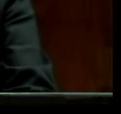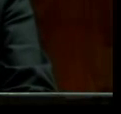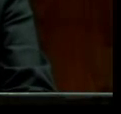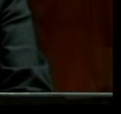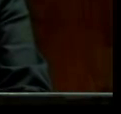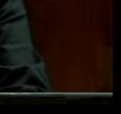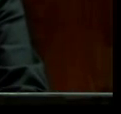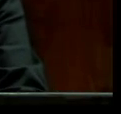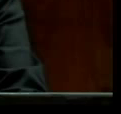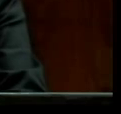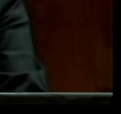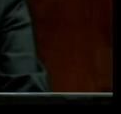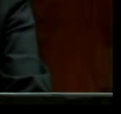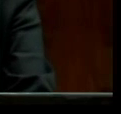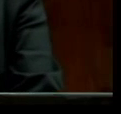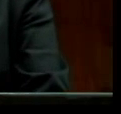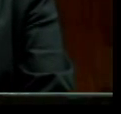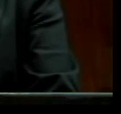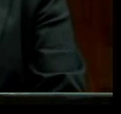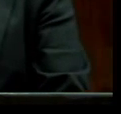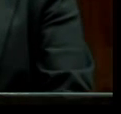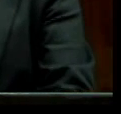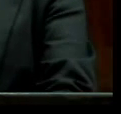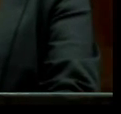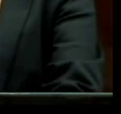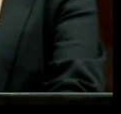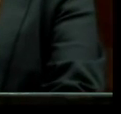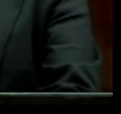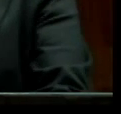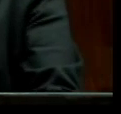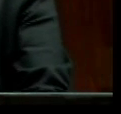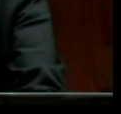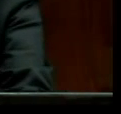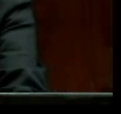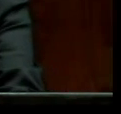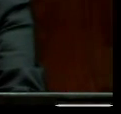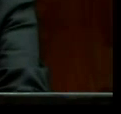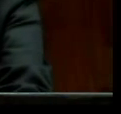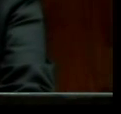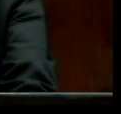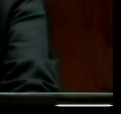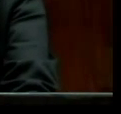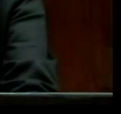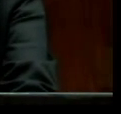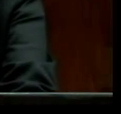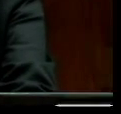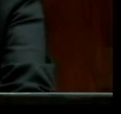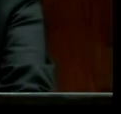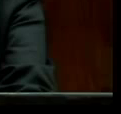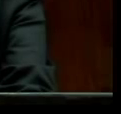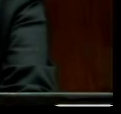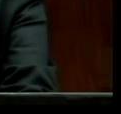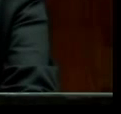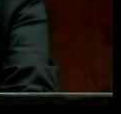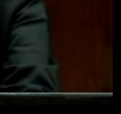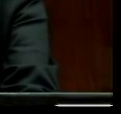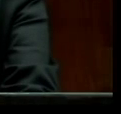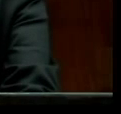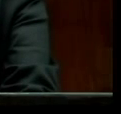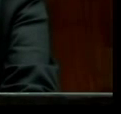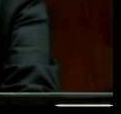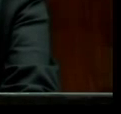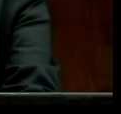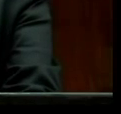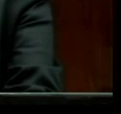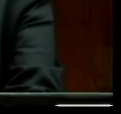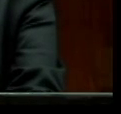mulheres nos representando? E eu venho então refletir sobre esse avanço que